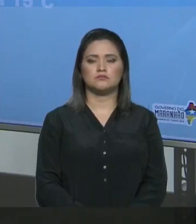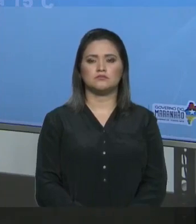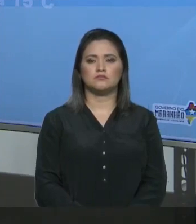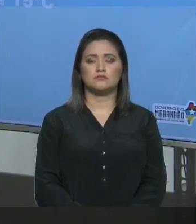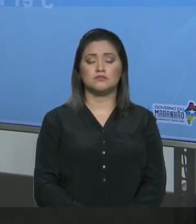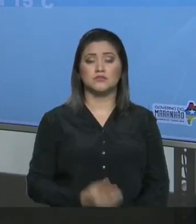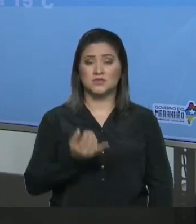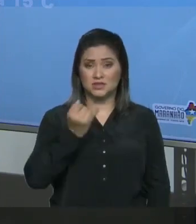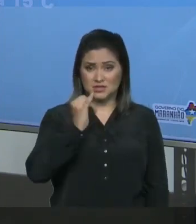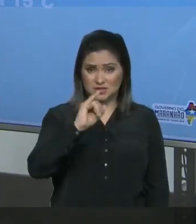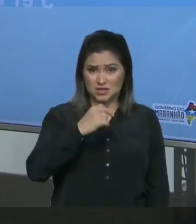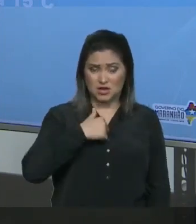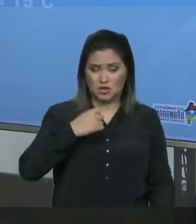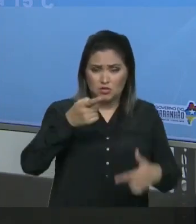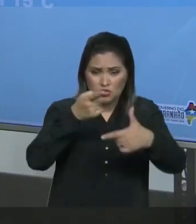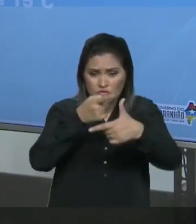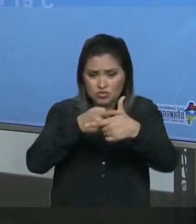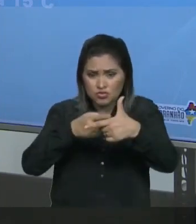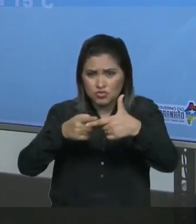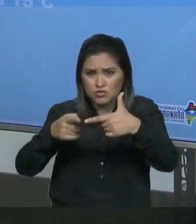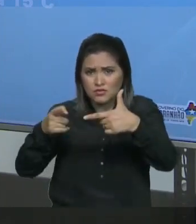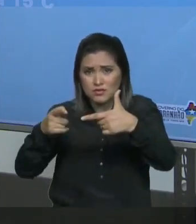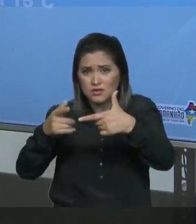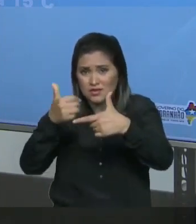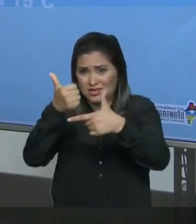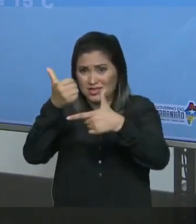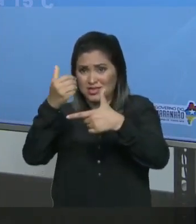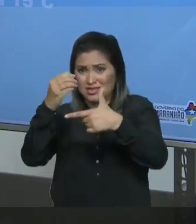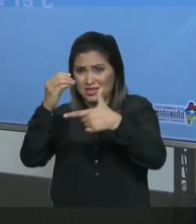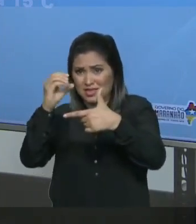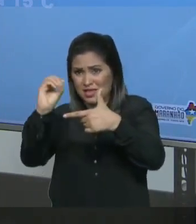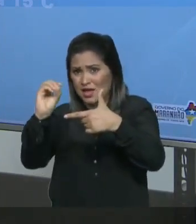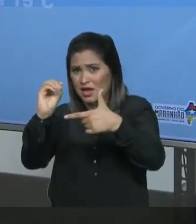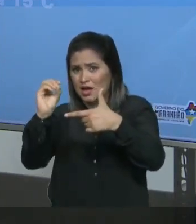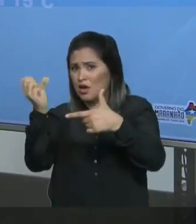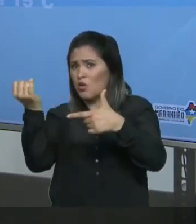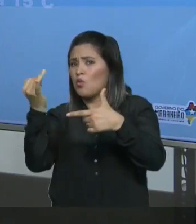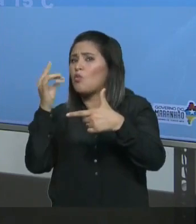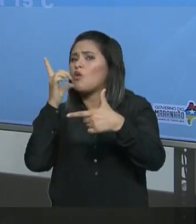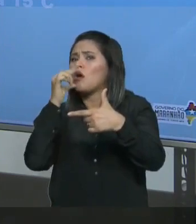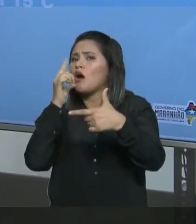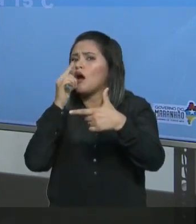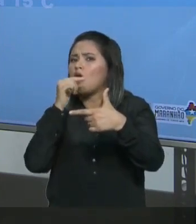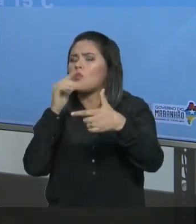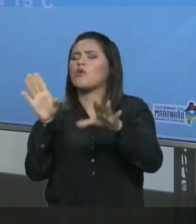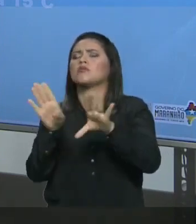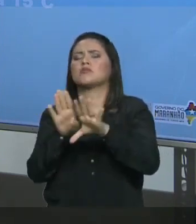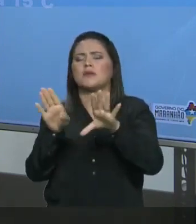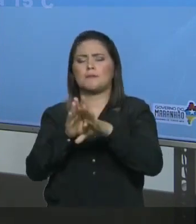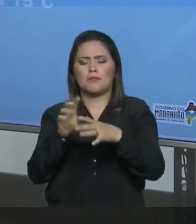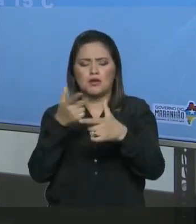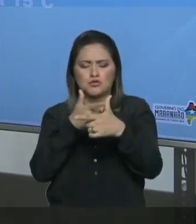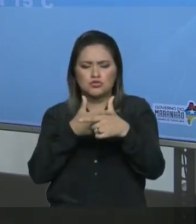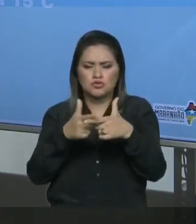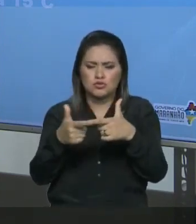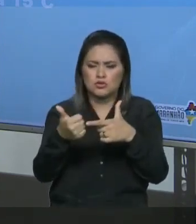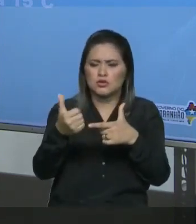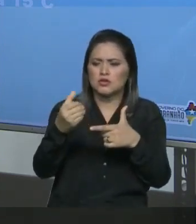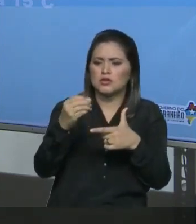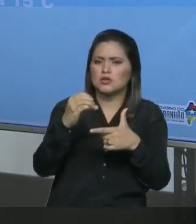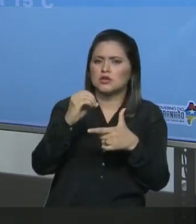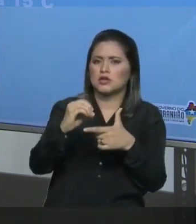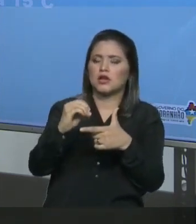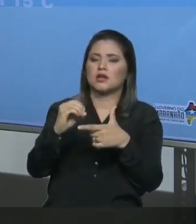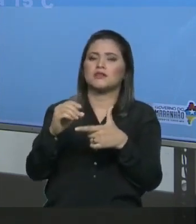dividir isso aqui para 10 Eu também divido por 10 A quantidade de sal dissolvida Então se eu tiver 100 gramas de água Eu consigo dissolver